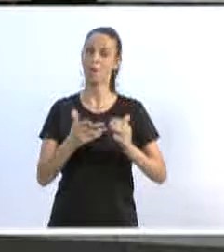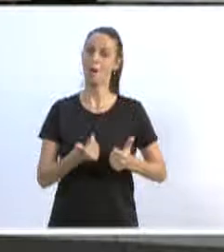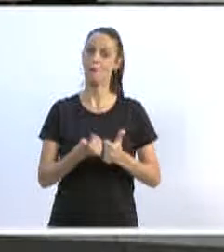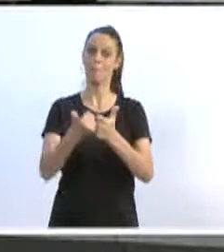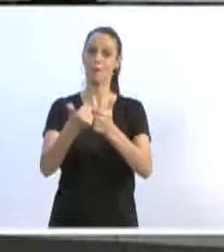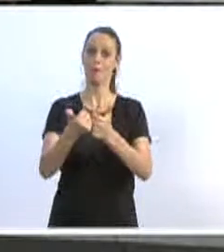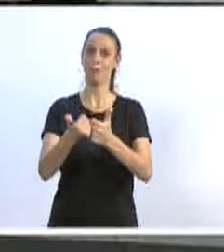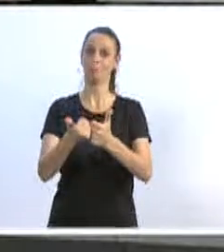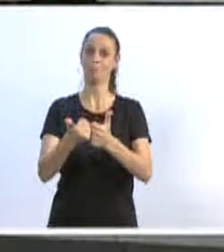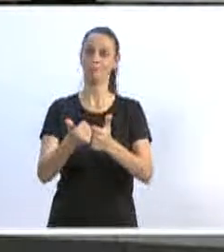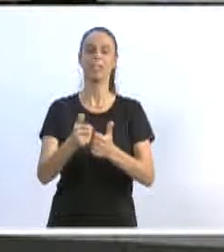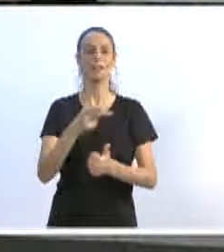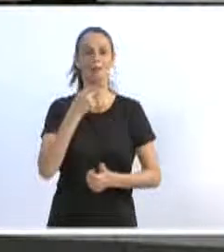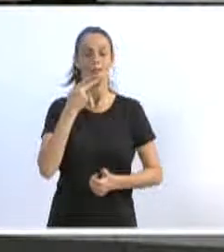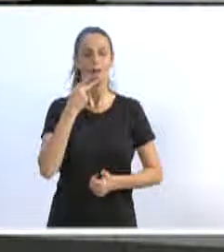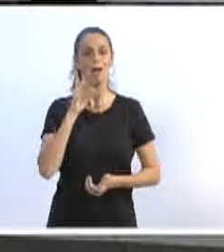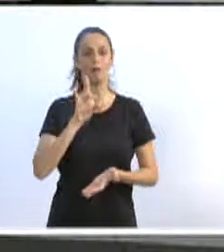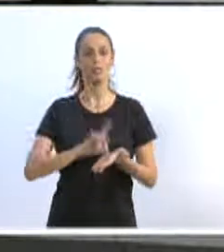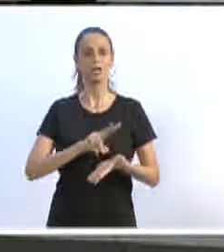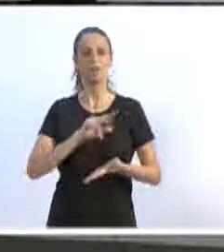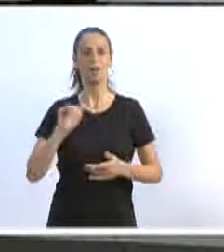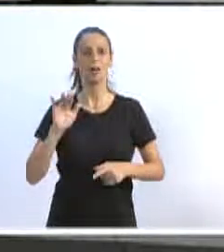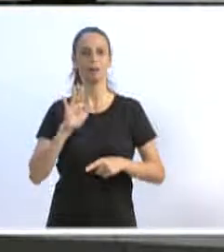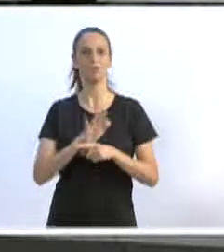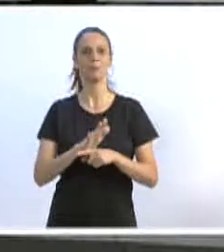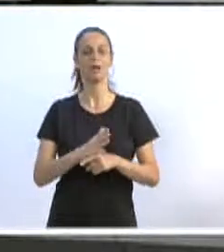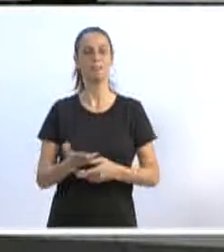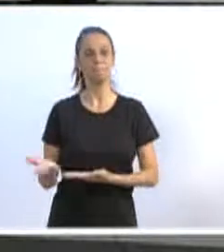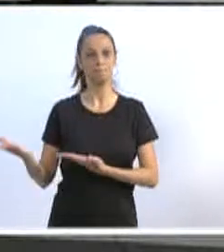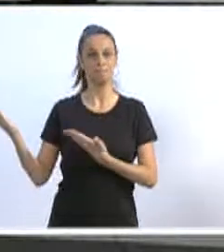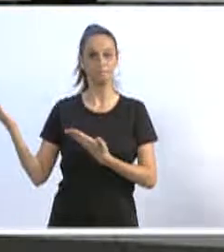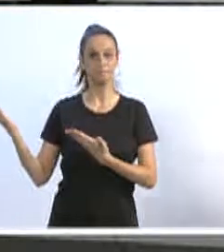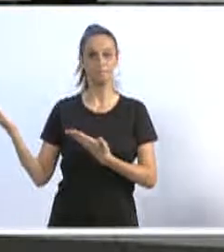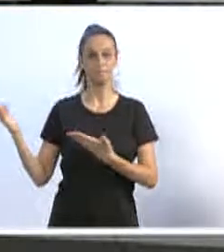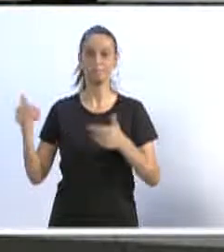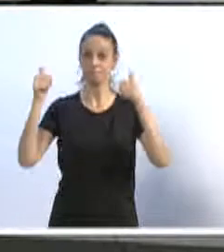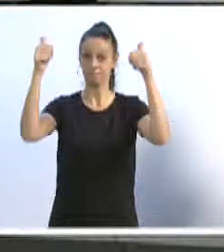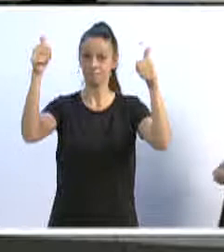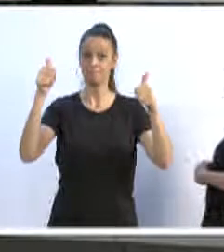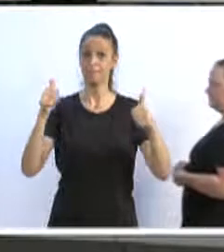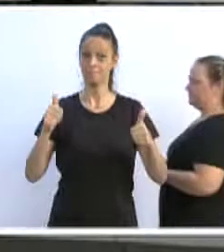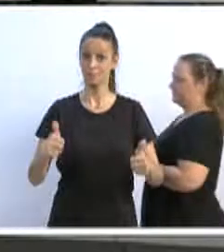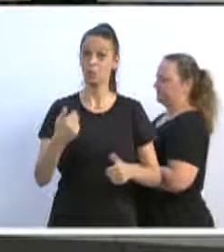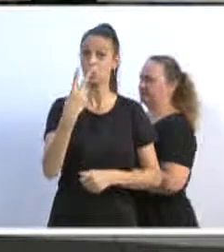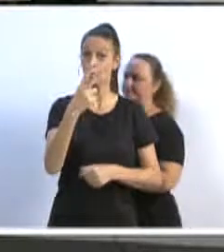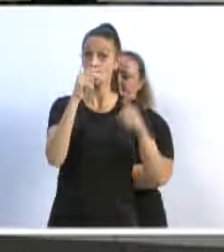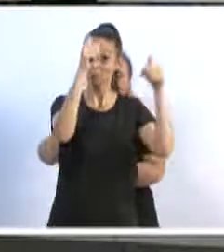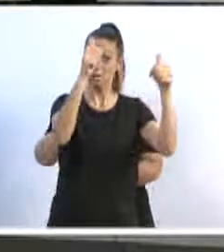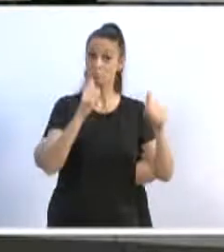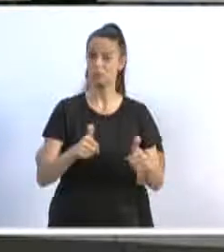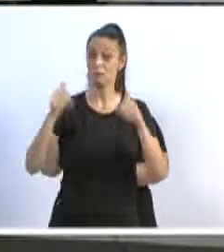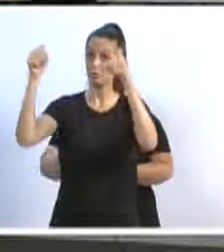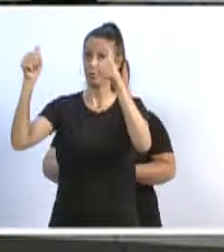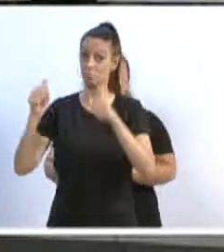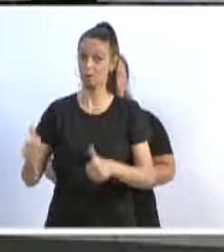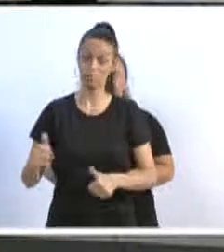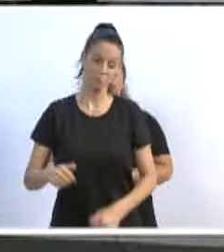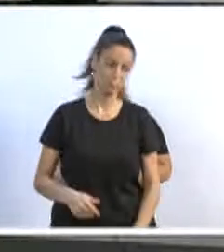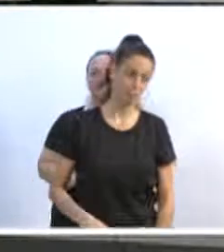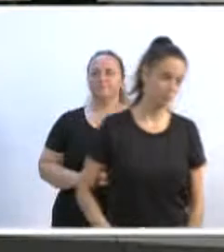disseram que queriam cooperar e está aí um outdoor. Na verdade, eles colocaram dois outdoors na cidade e nós queremos